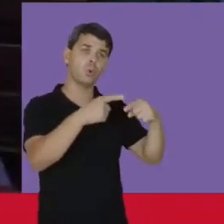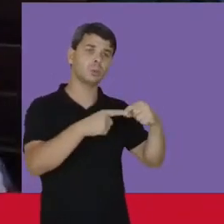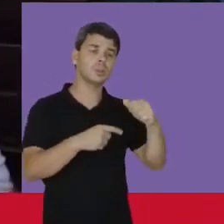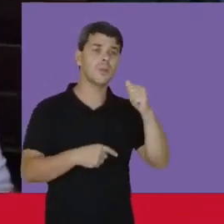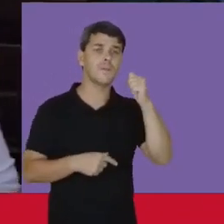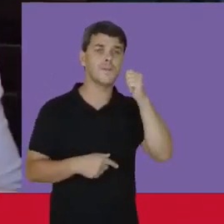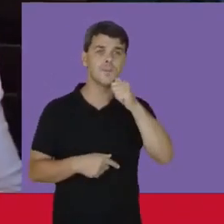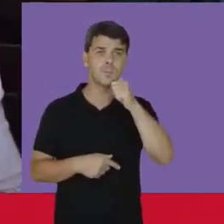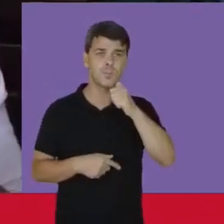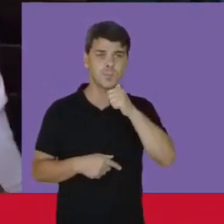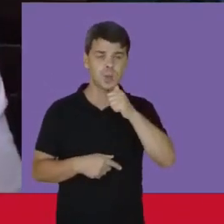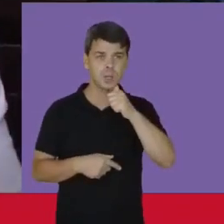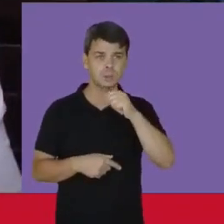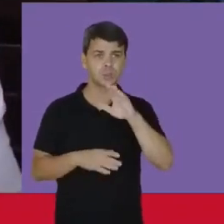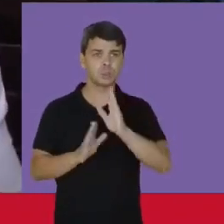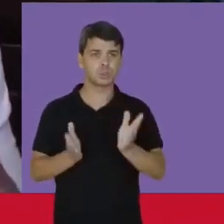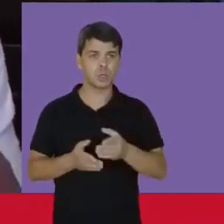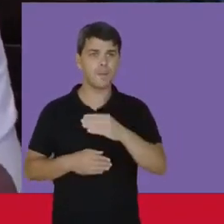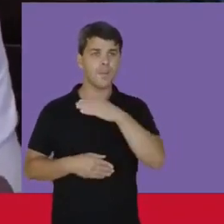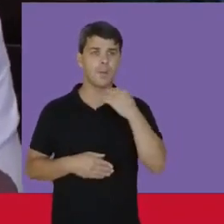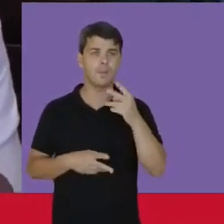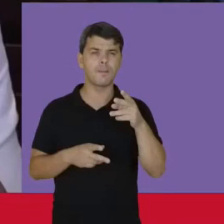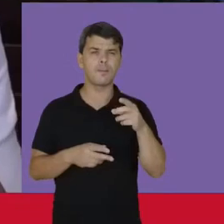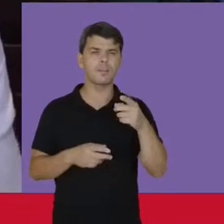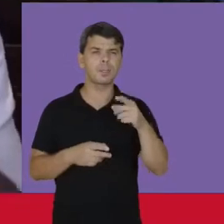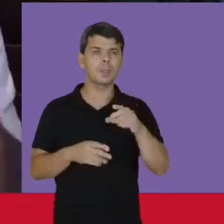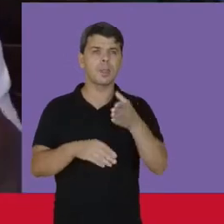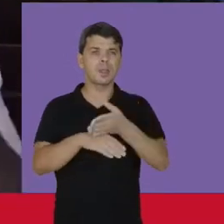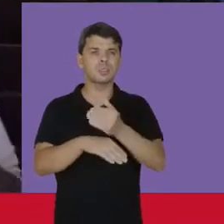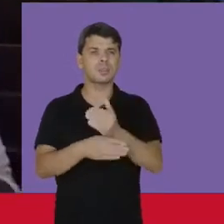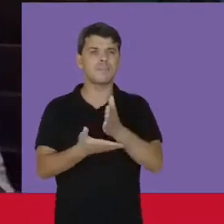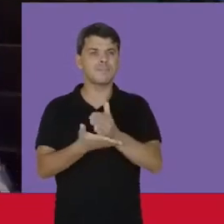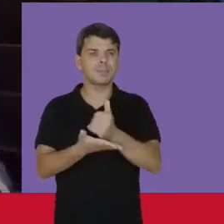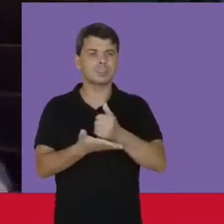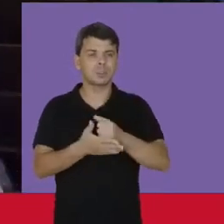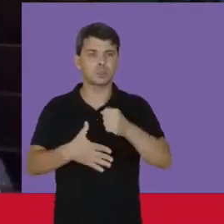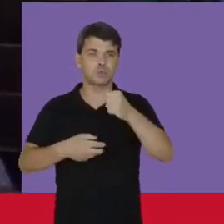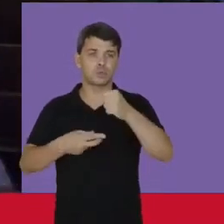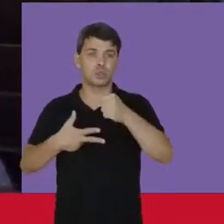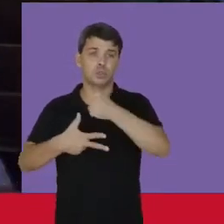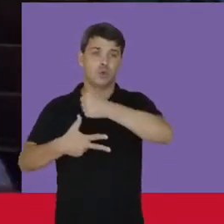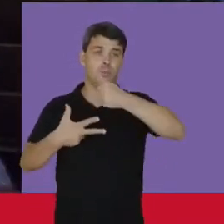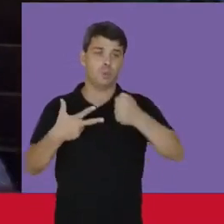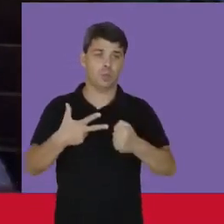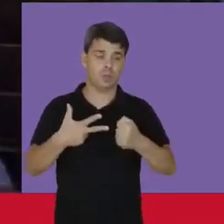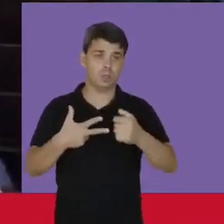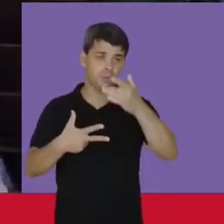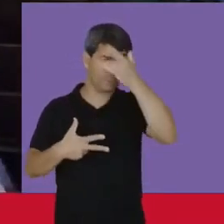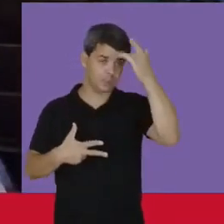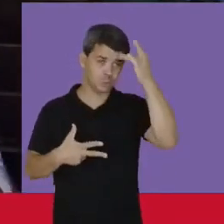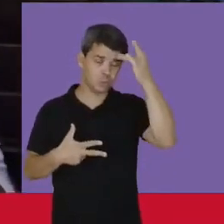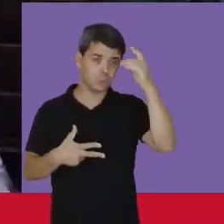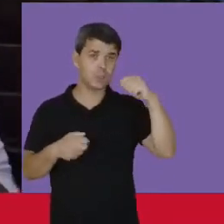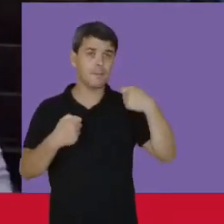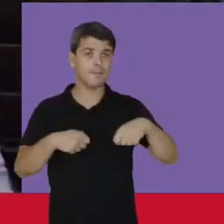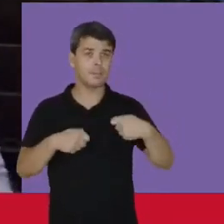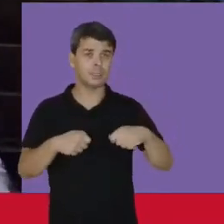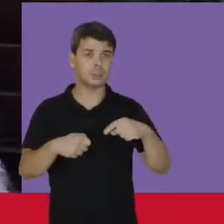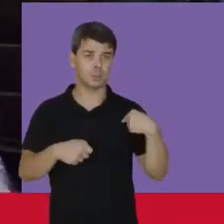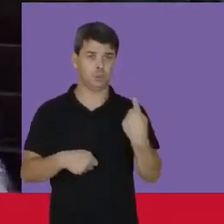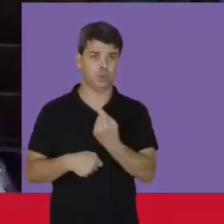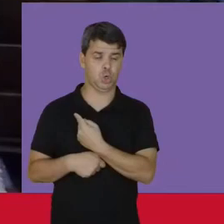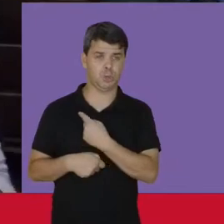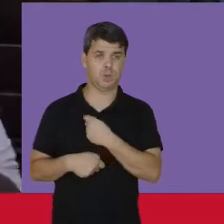histórias A gente traz Nessa perspectiva Da divisão De poder Na consideração Em que as pessoas Precisam fazer Para que